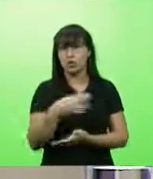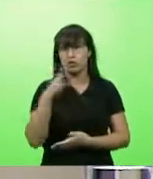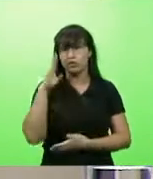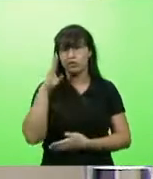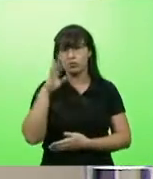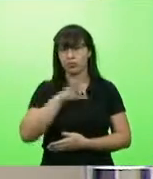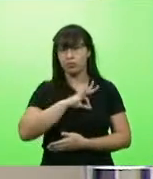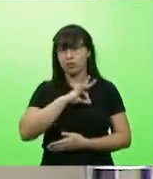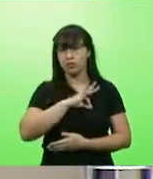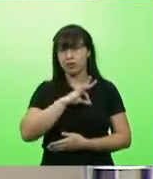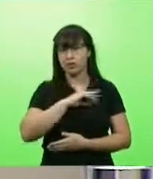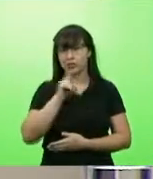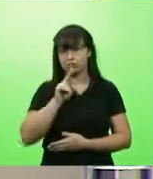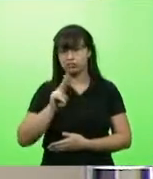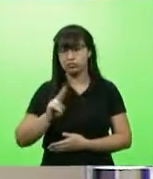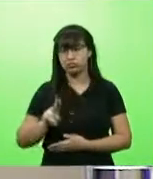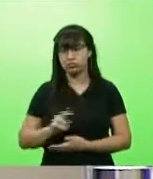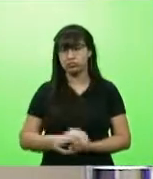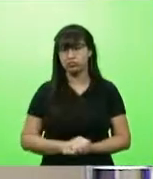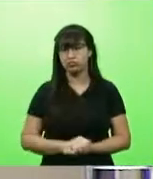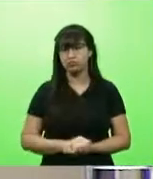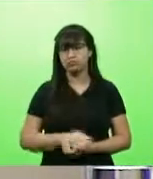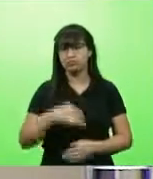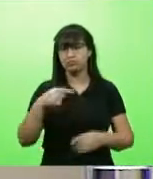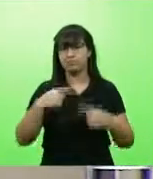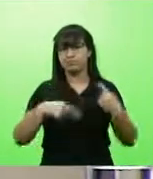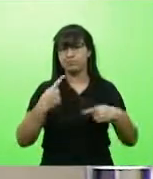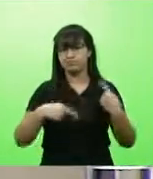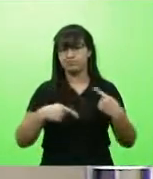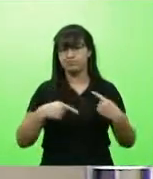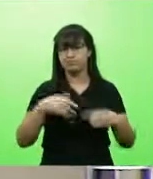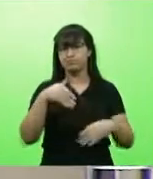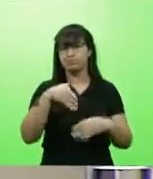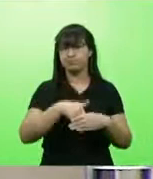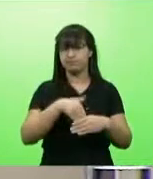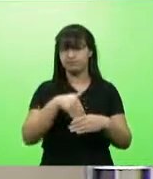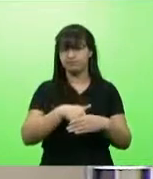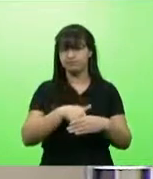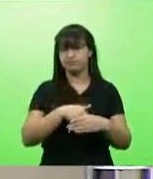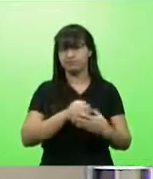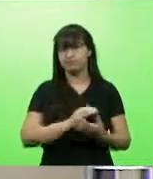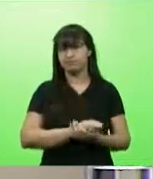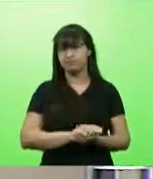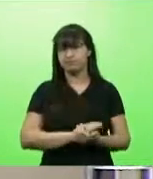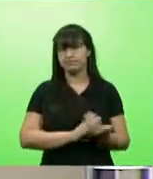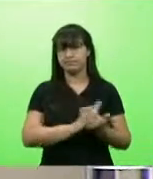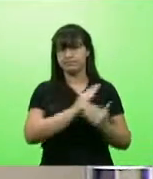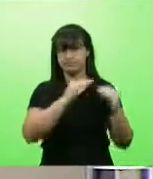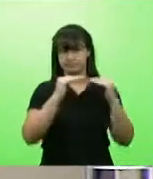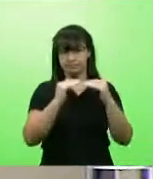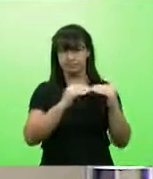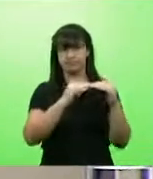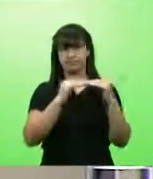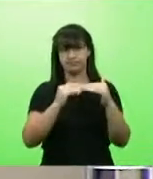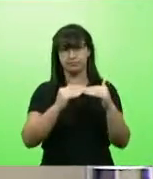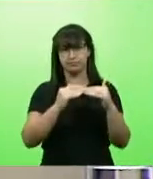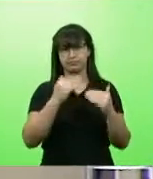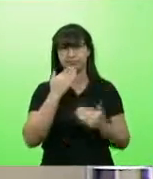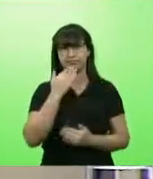discussão. Não havendo quem queira discutir, em votação, deputados que aprovam permaneçam como se encontram. Aprovado por